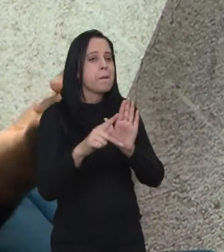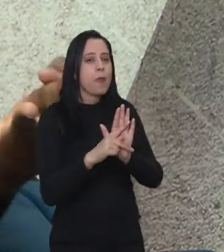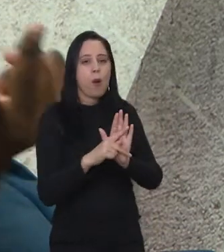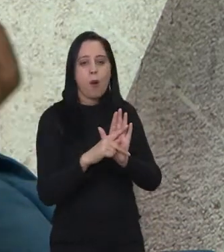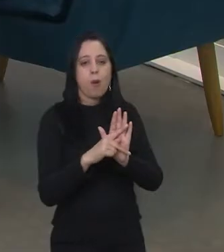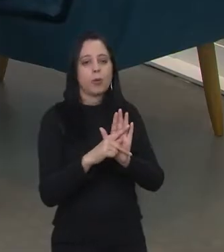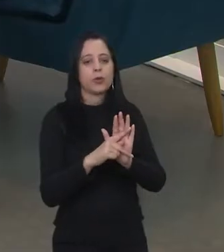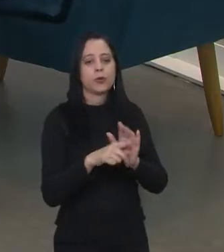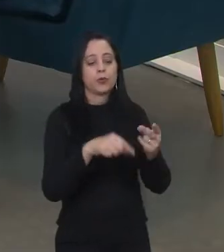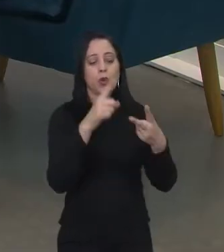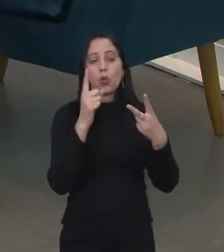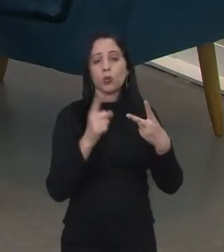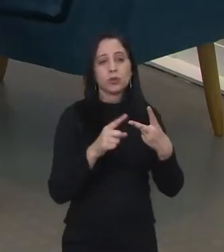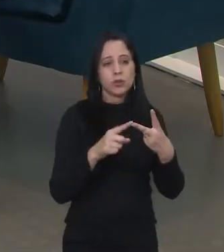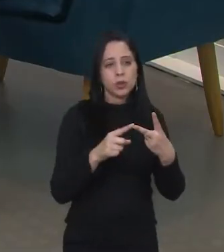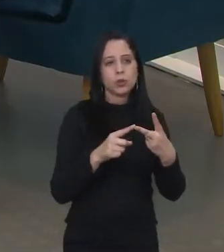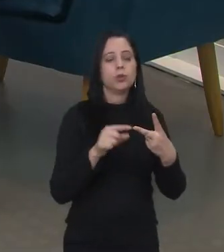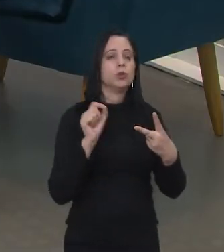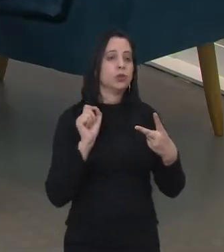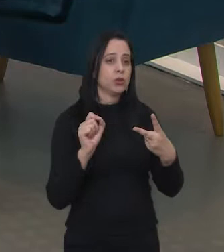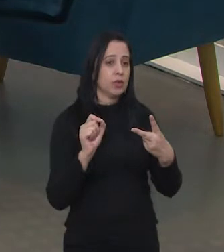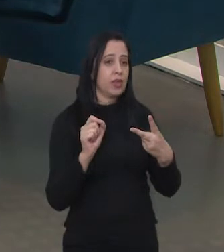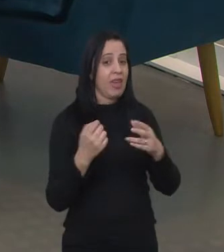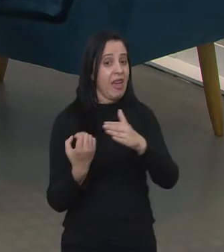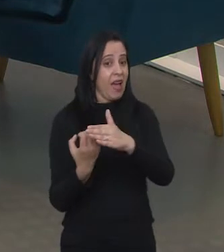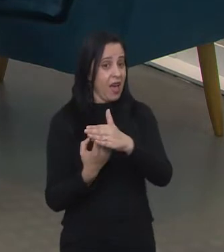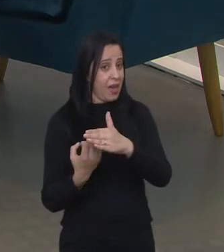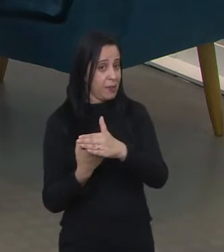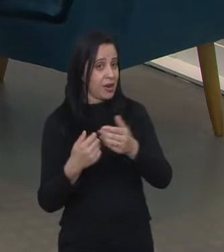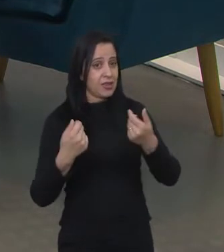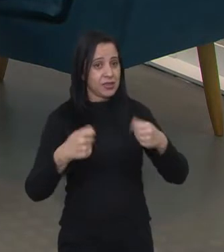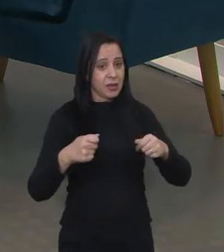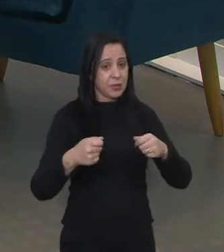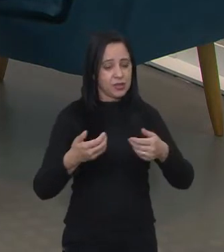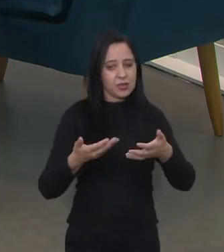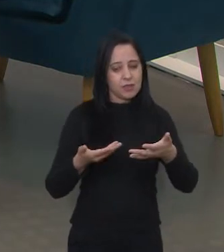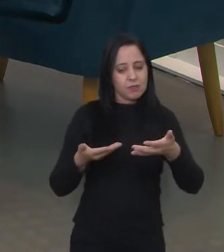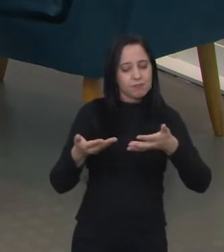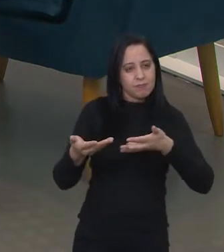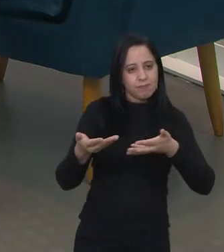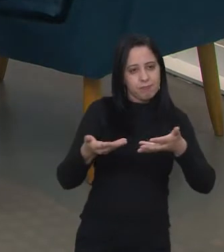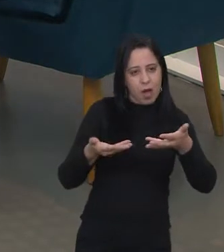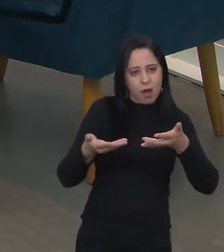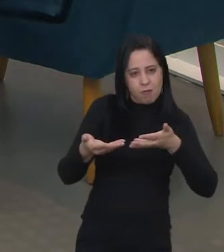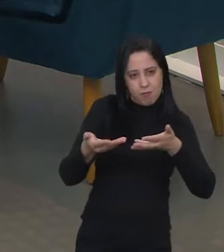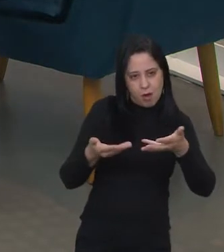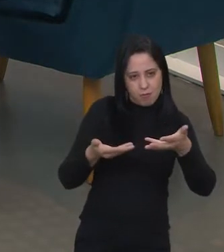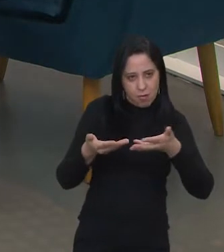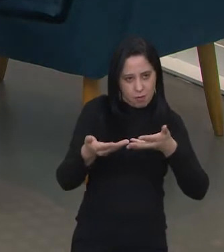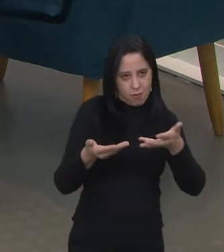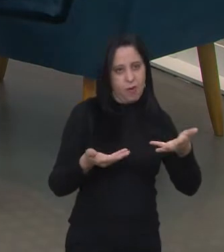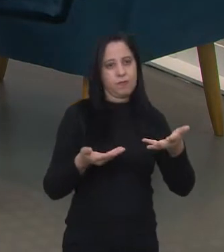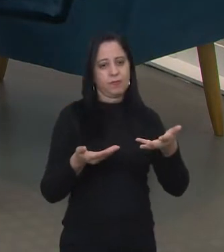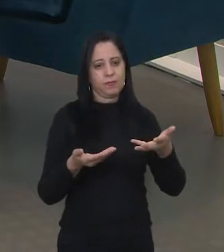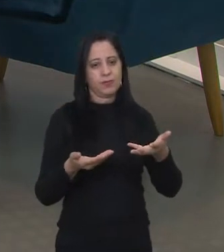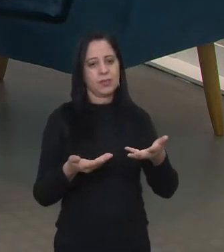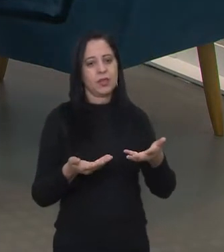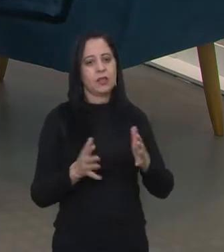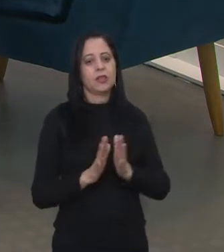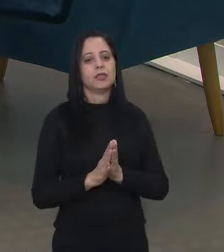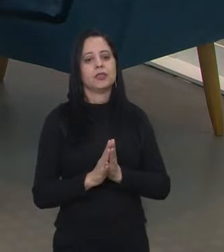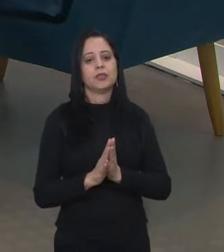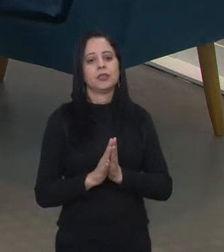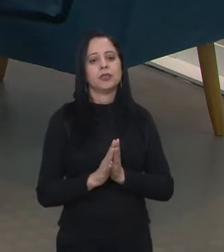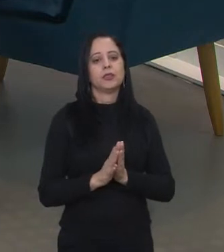tecnológico. O segundo pilar são as conexões que nós fazemos entre todos os programas.